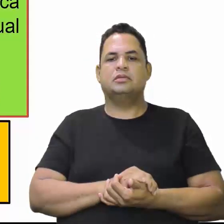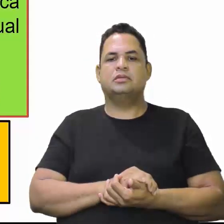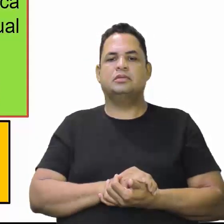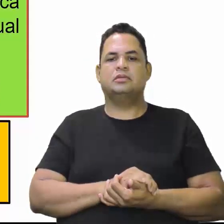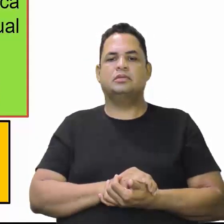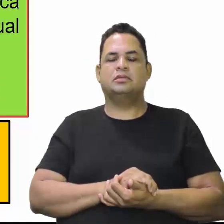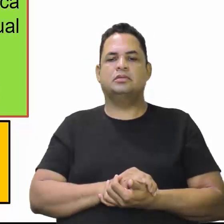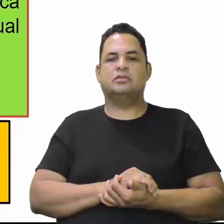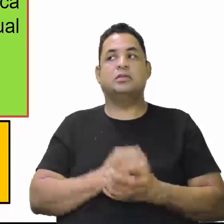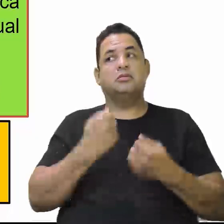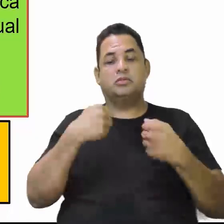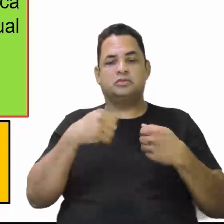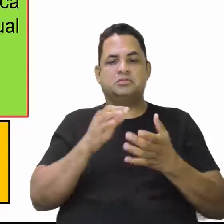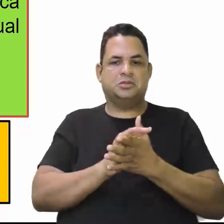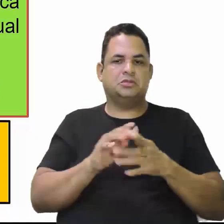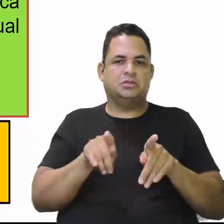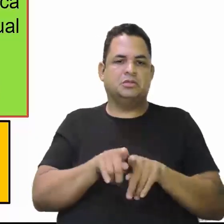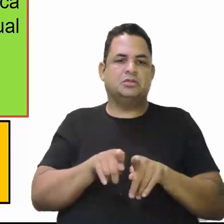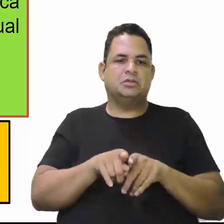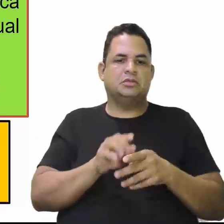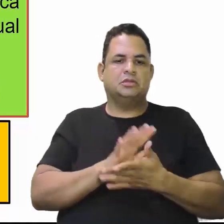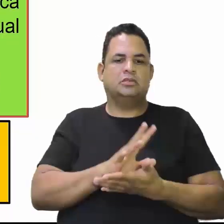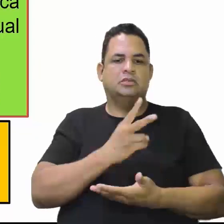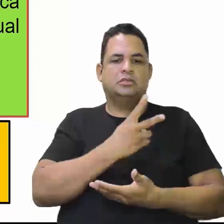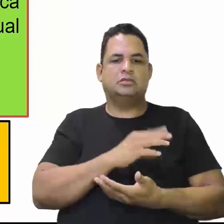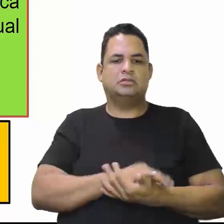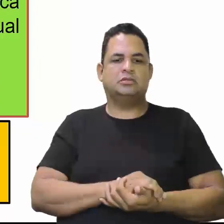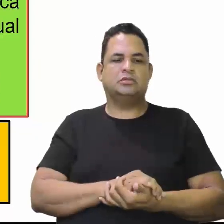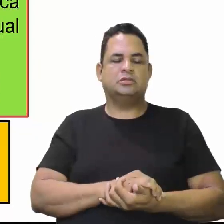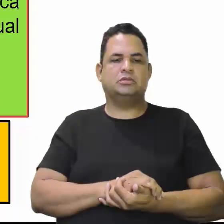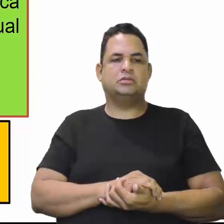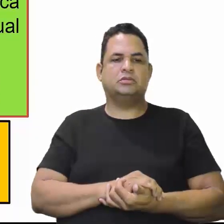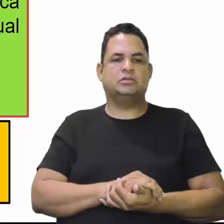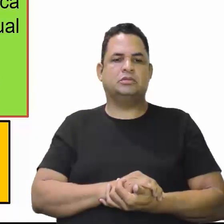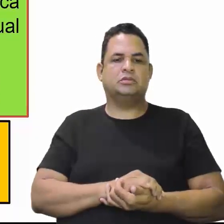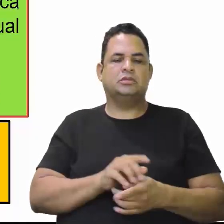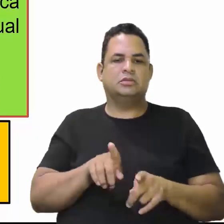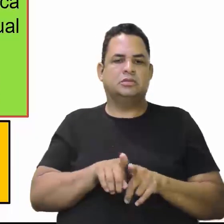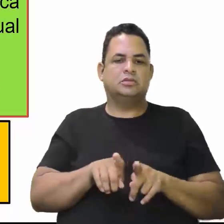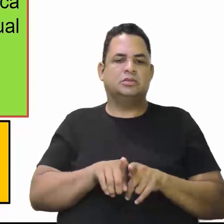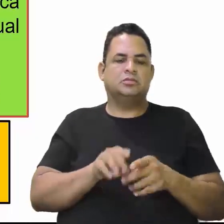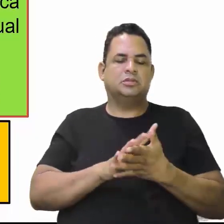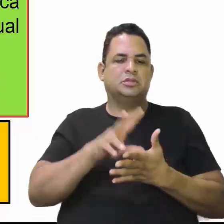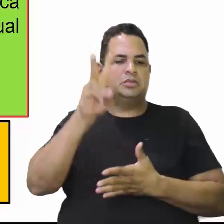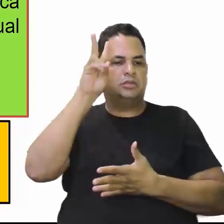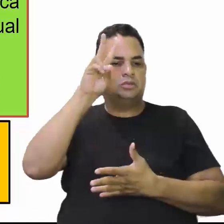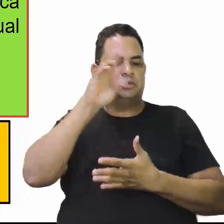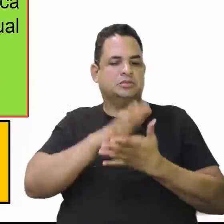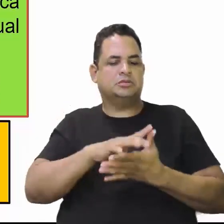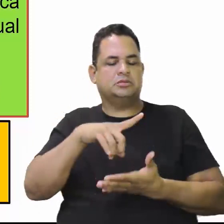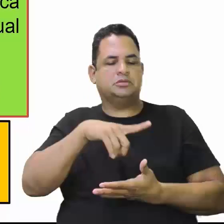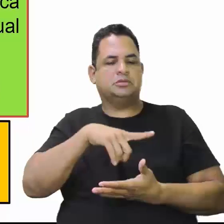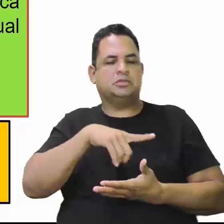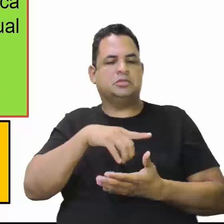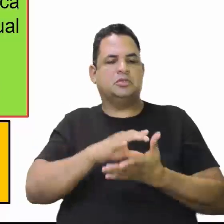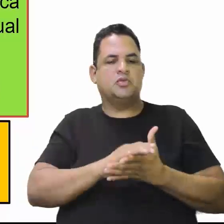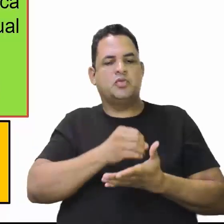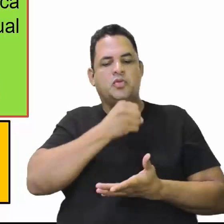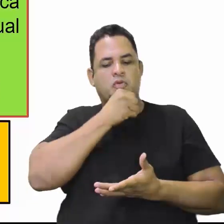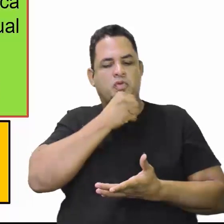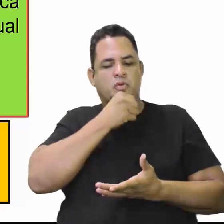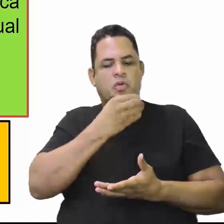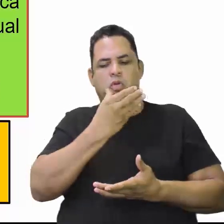É uma possibilidade. E existe aí uma história que existia um velho chamado Pimentel,